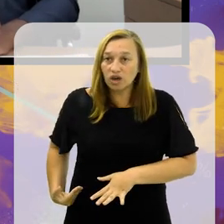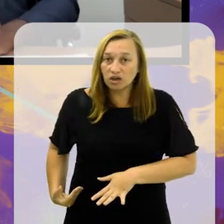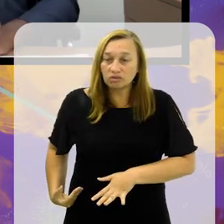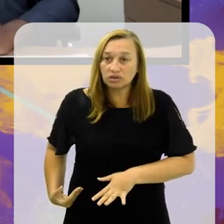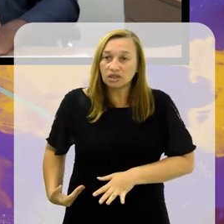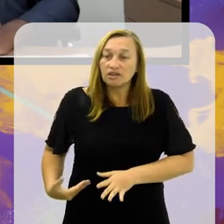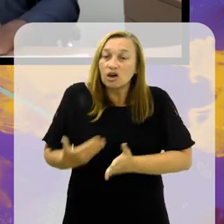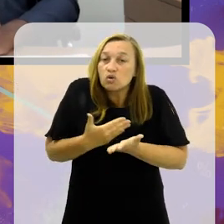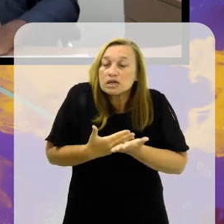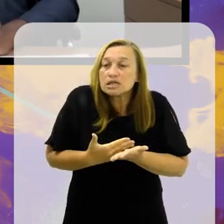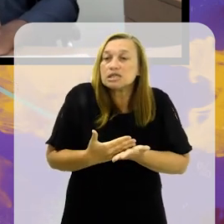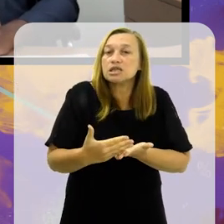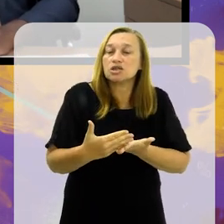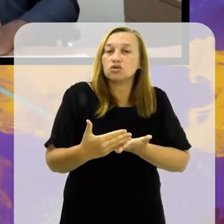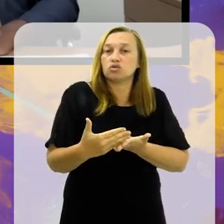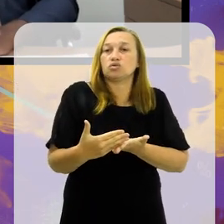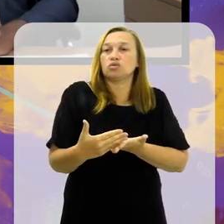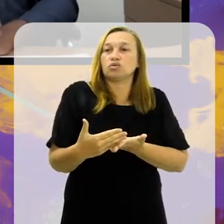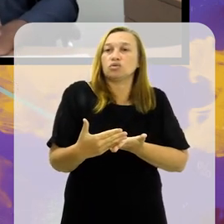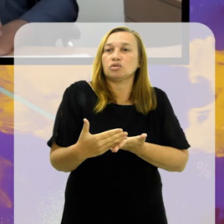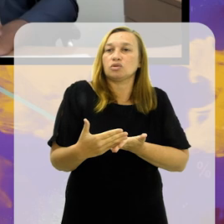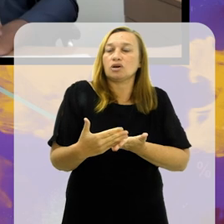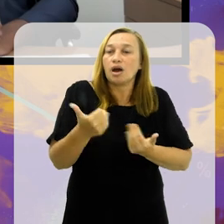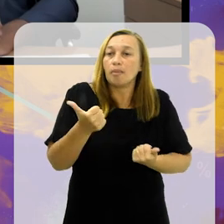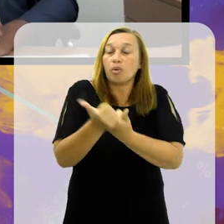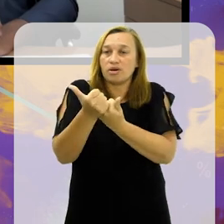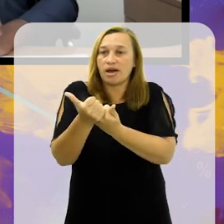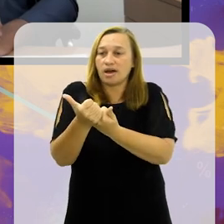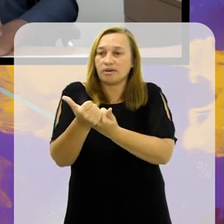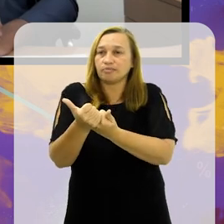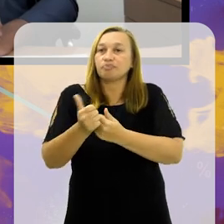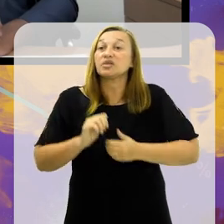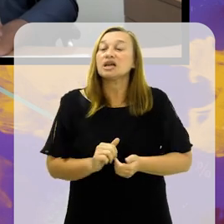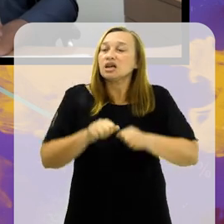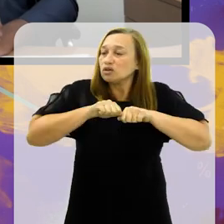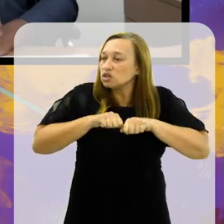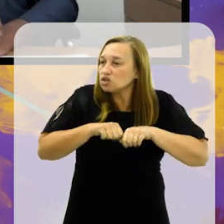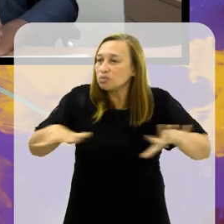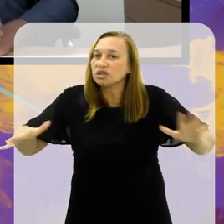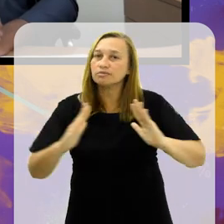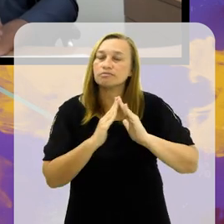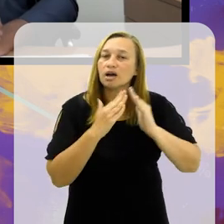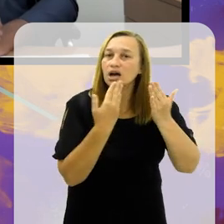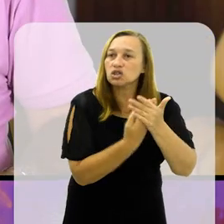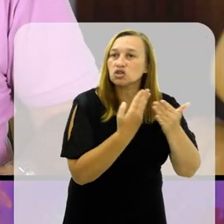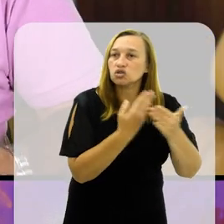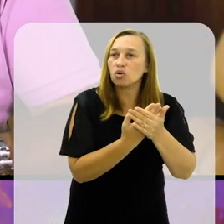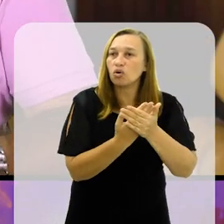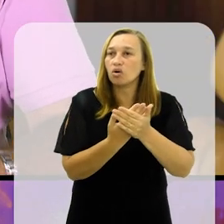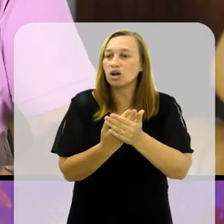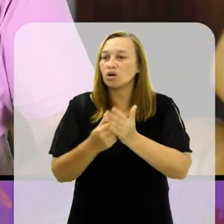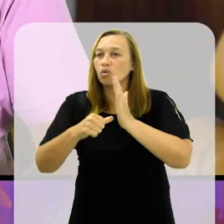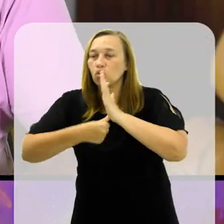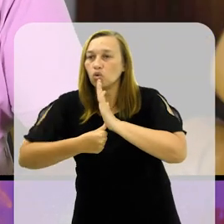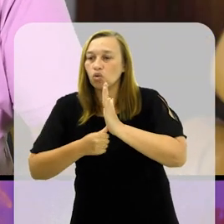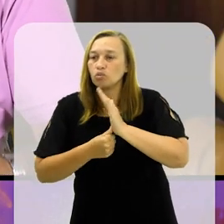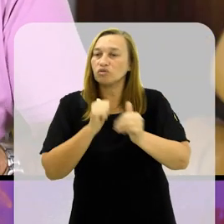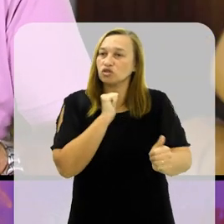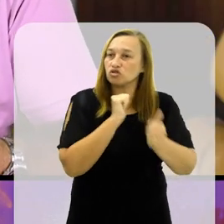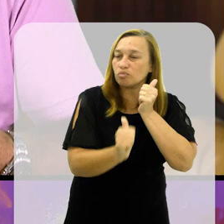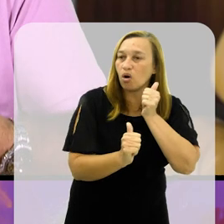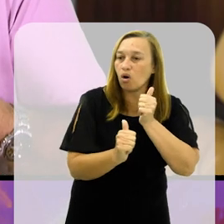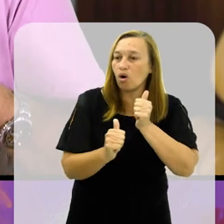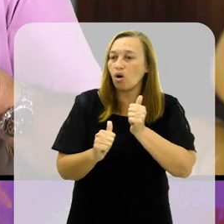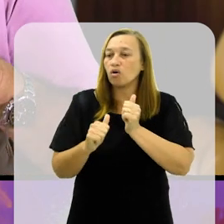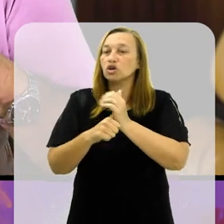dar o pontapé inicial nessa bandeira. E aí a gente deve expandir isso para as escolas, os clubes de futebol,